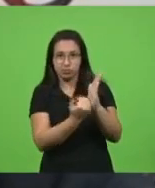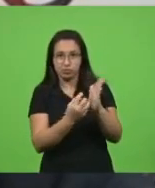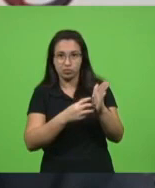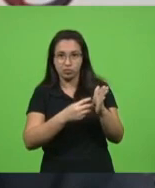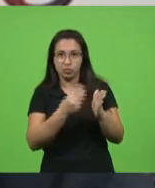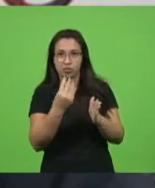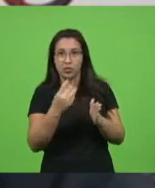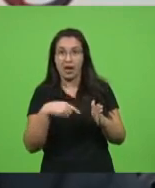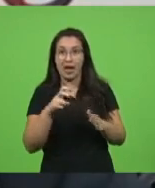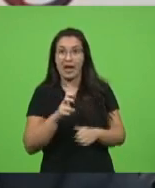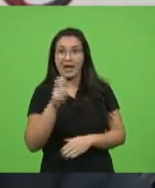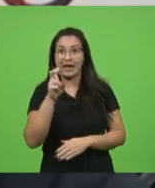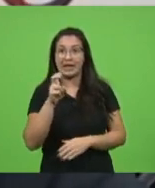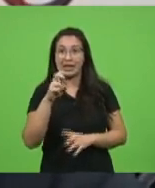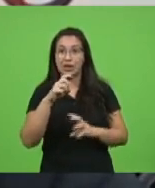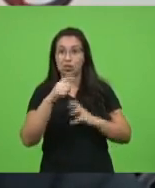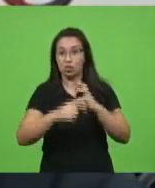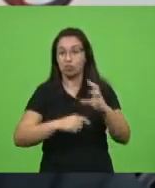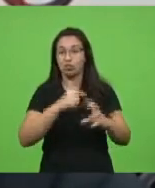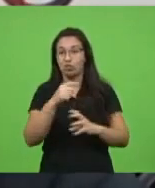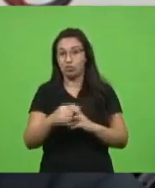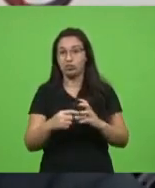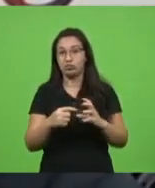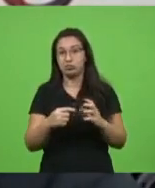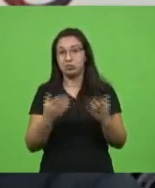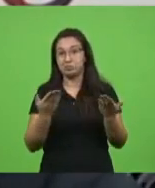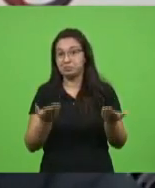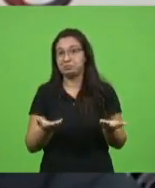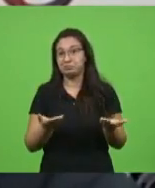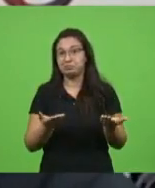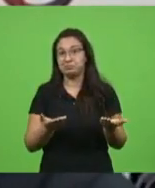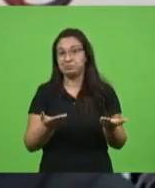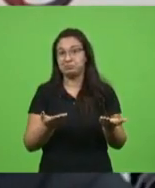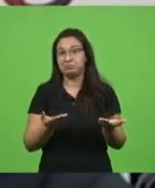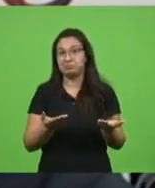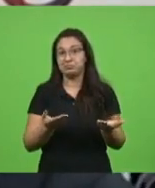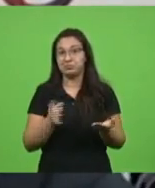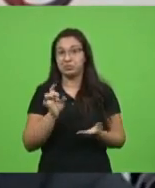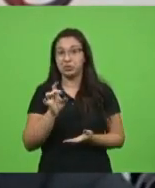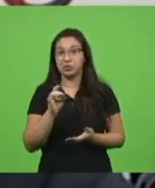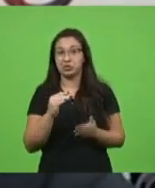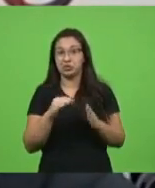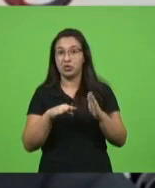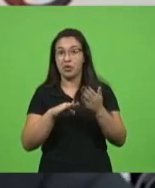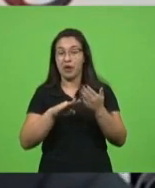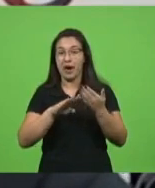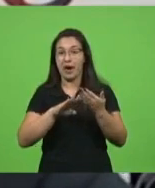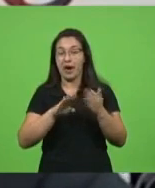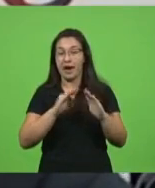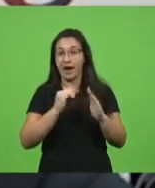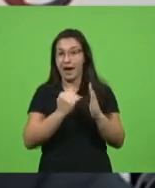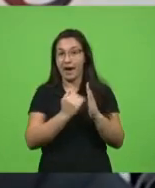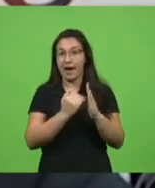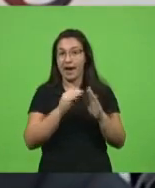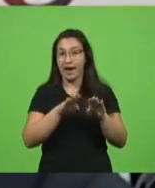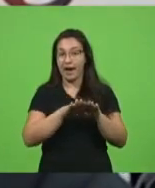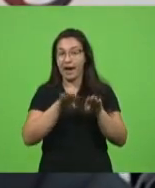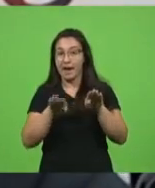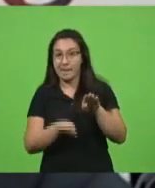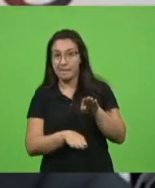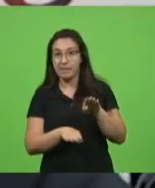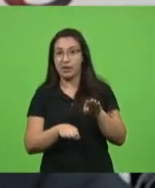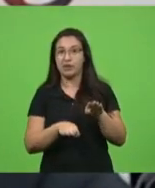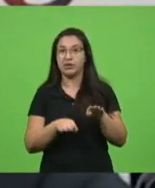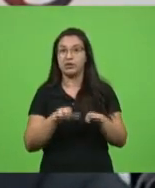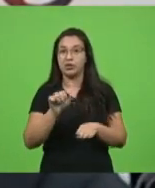quinto do mundo. Em quinto do mundo, ficando atrás dos Estados Unidos, China e Índia e ficando aí na frente de